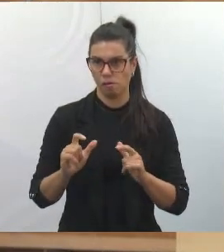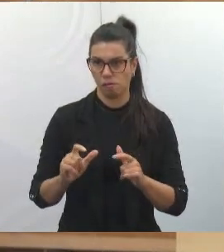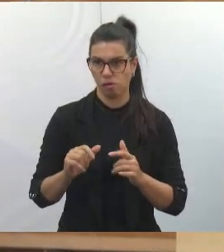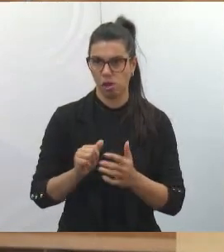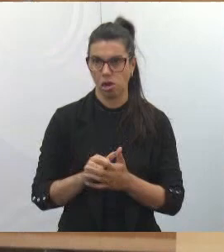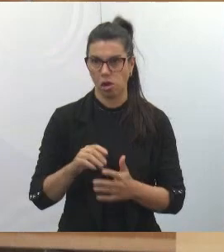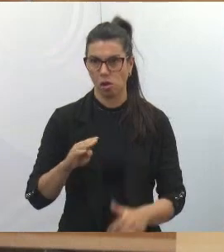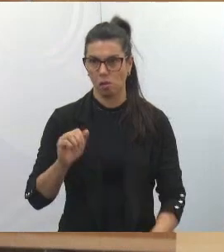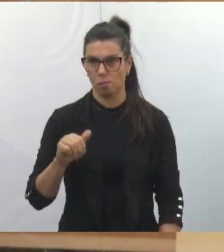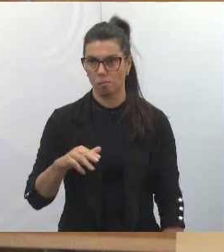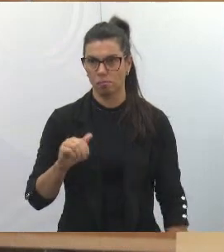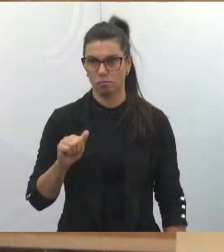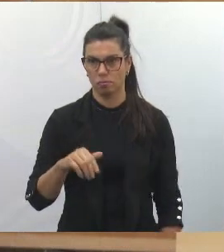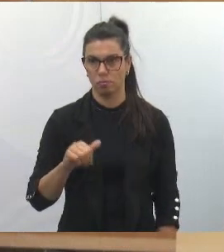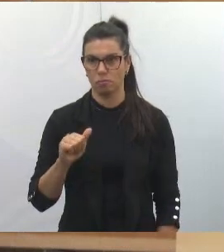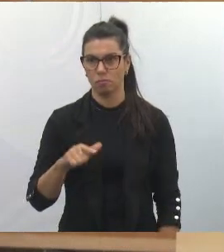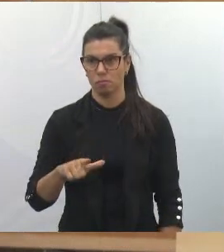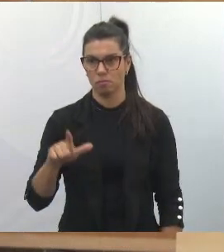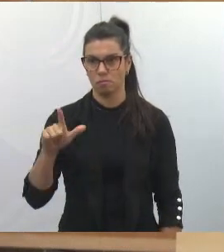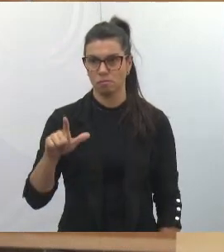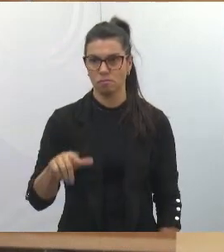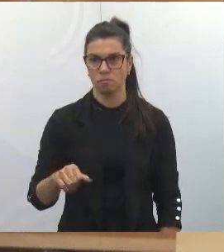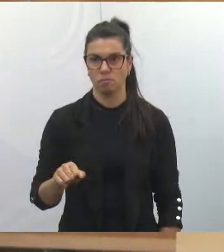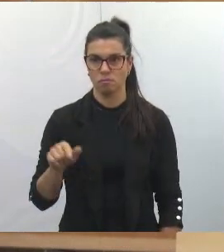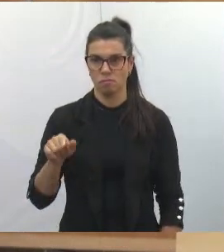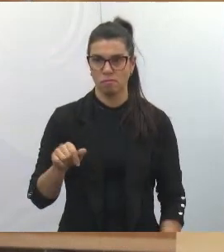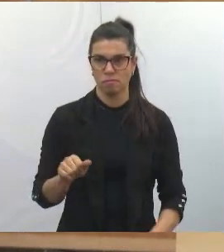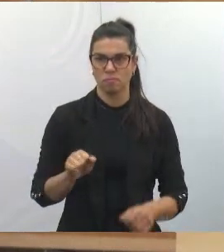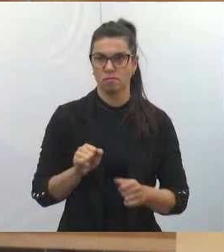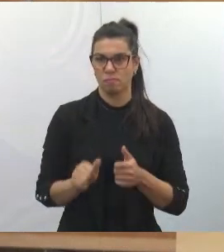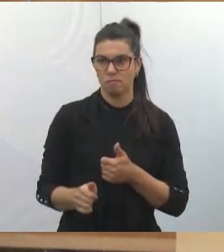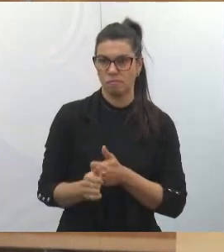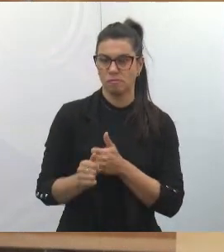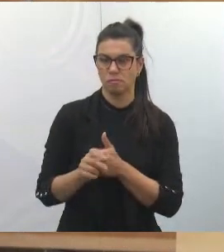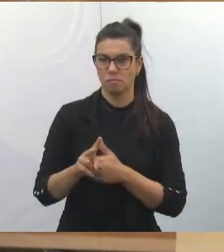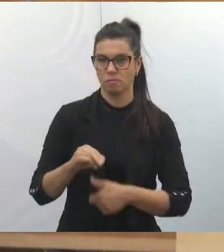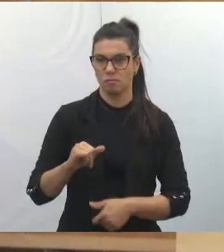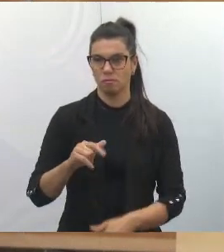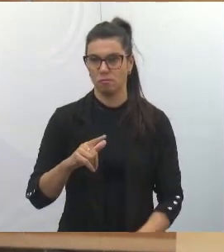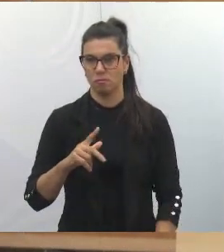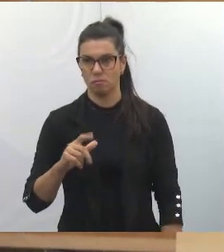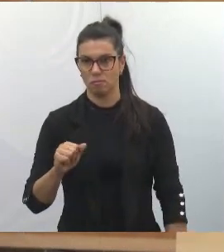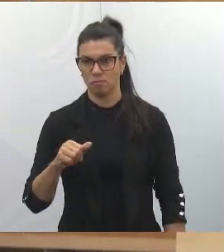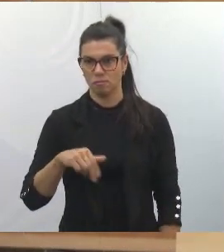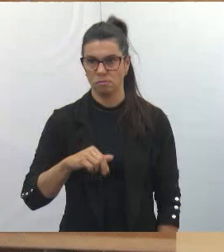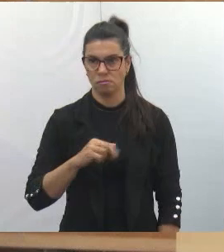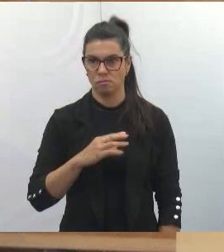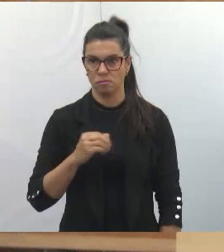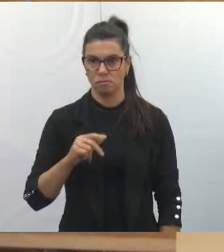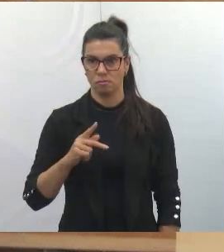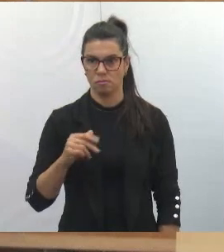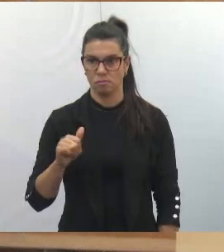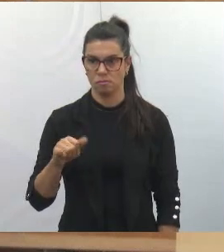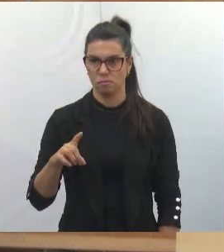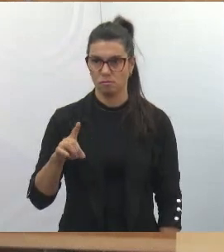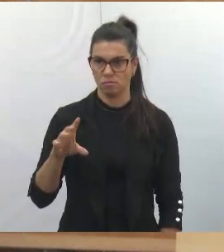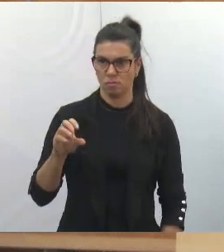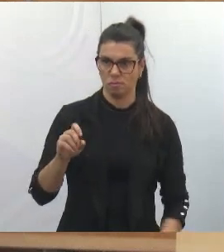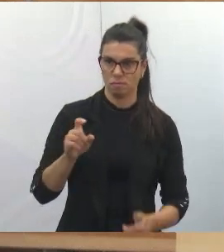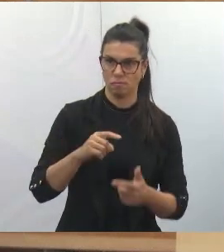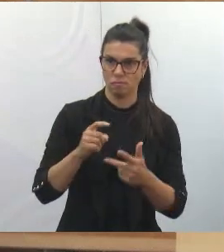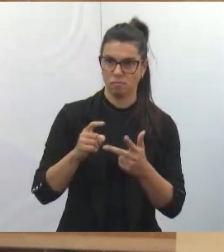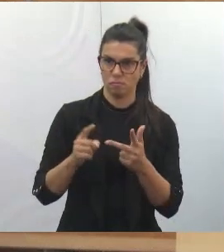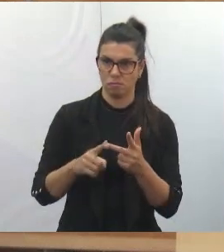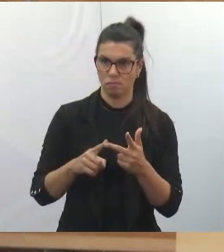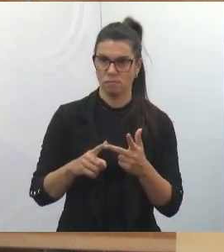Bananal, onde todo mundo conhece, que pega ali Vila Machado, faz fundo com o Jardim Jacinto, também com o Paulistano.